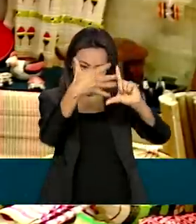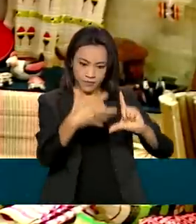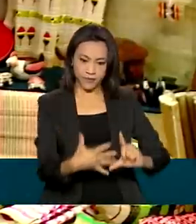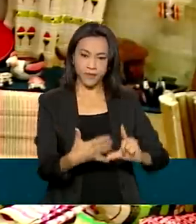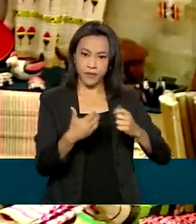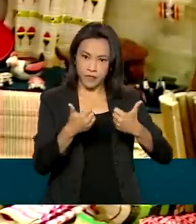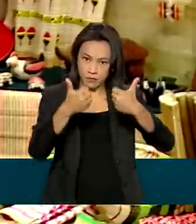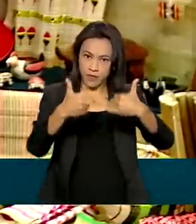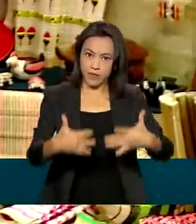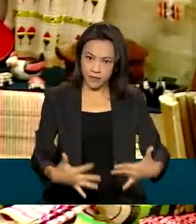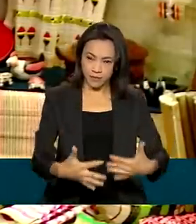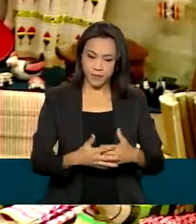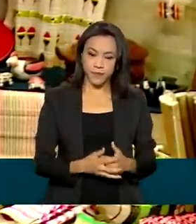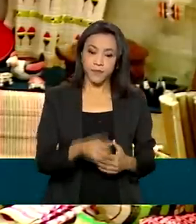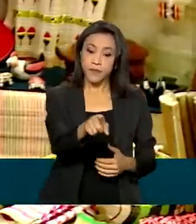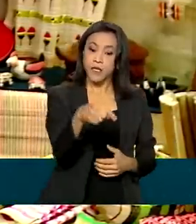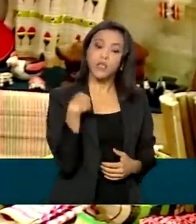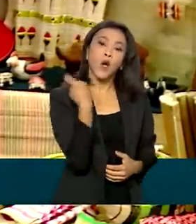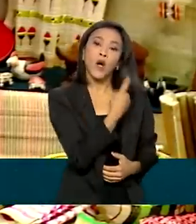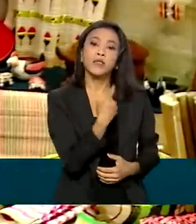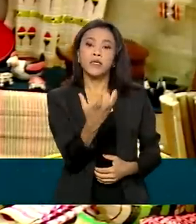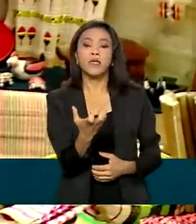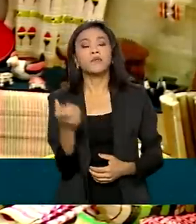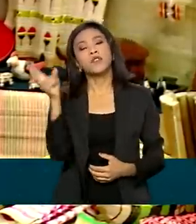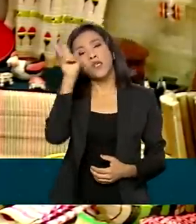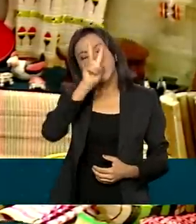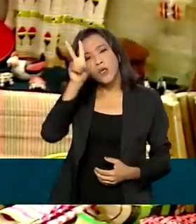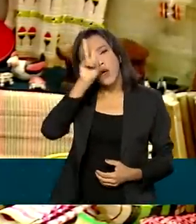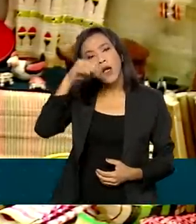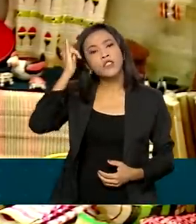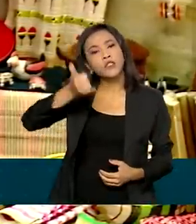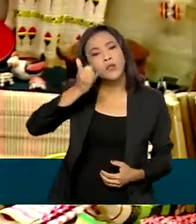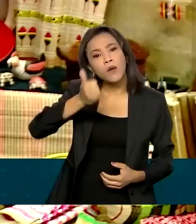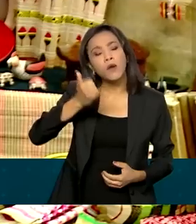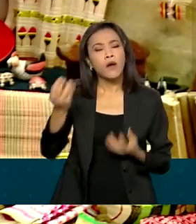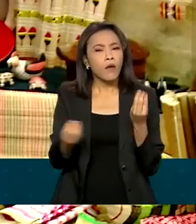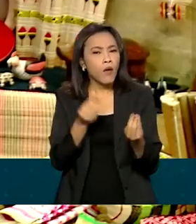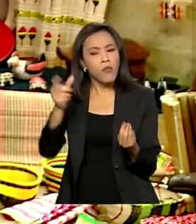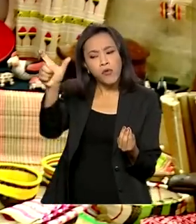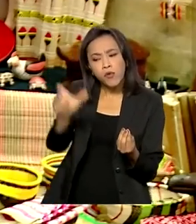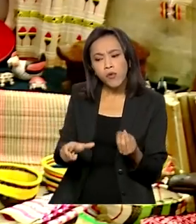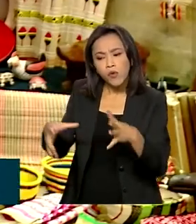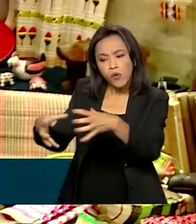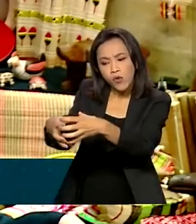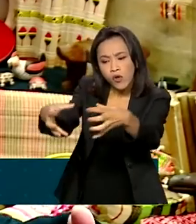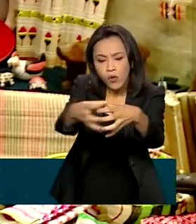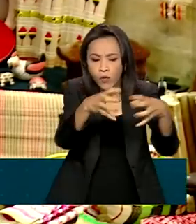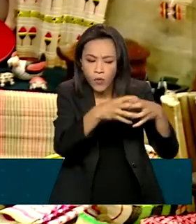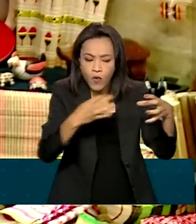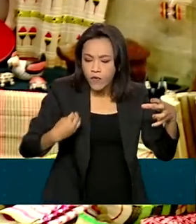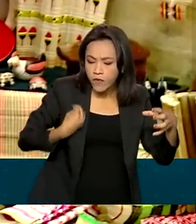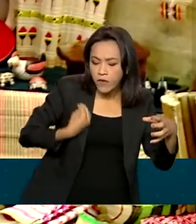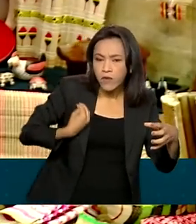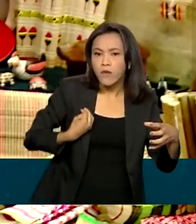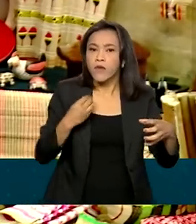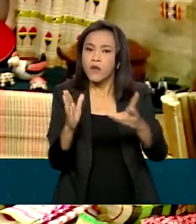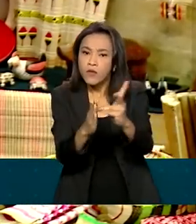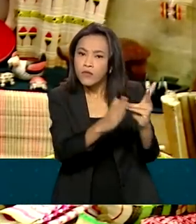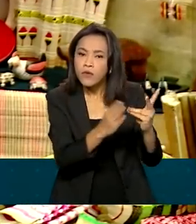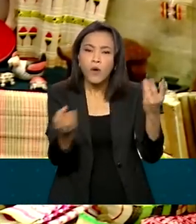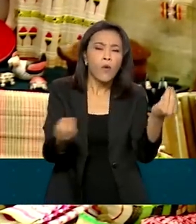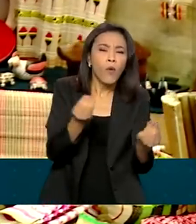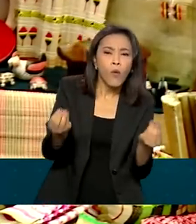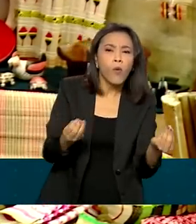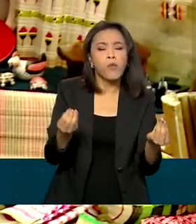de contar a história de como que eles vivem, como que eles fazem essa peça, quais são as